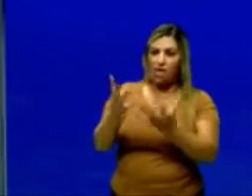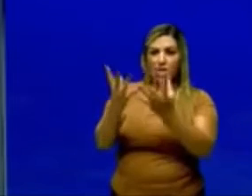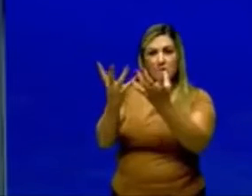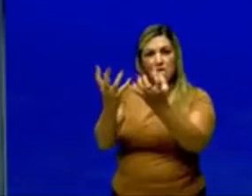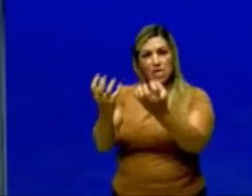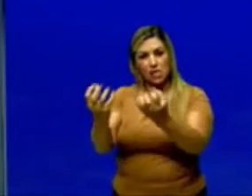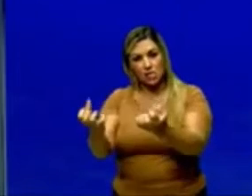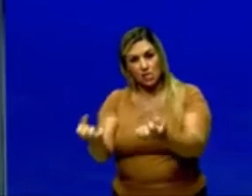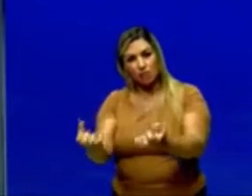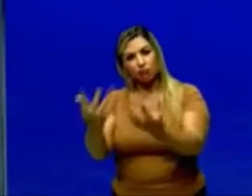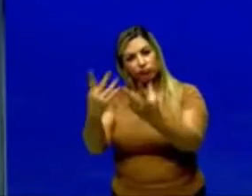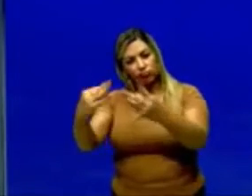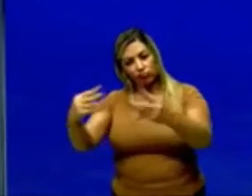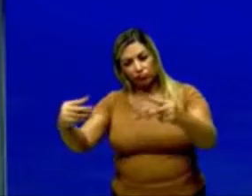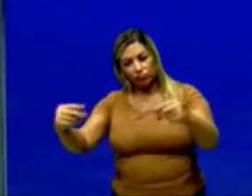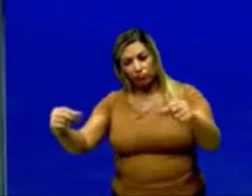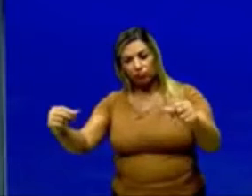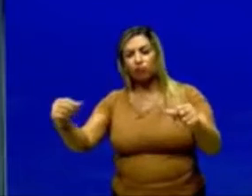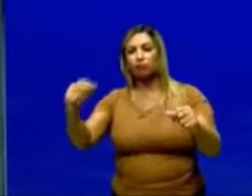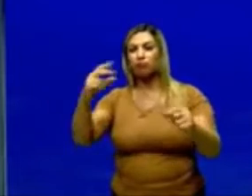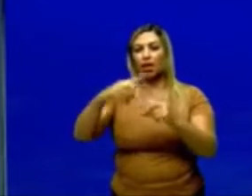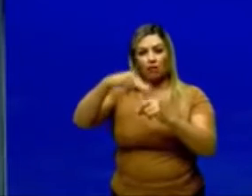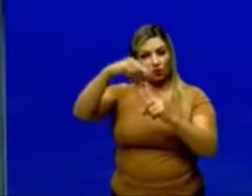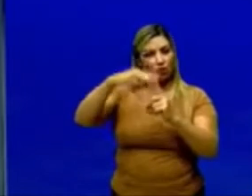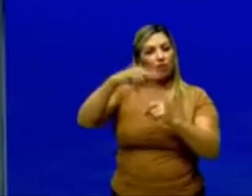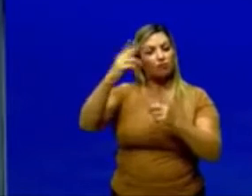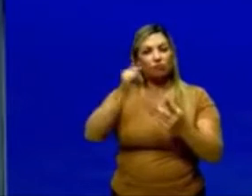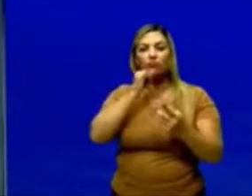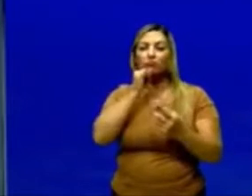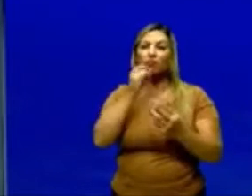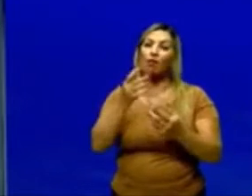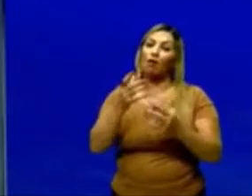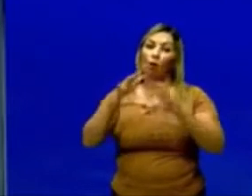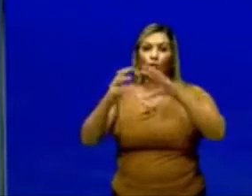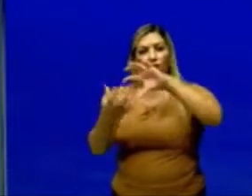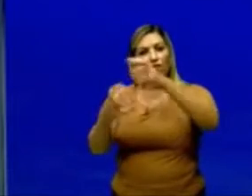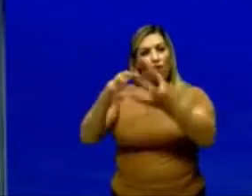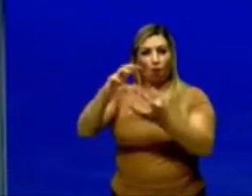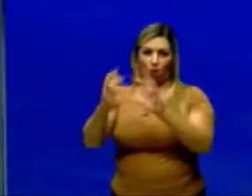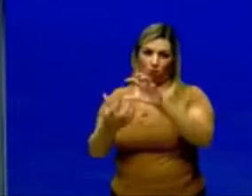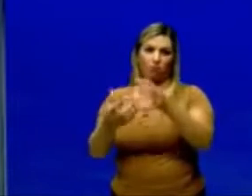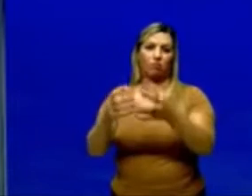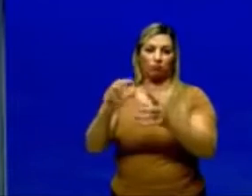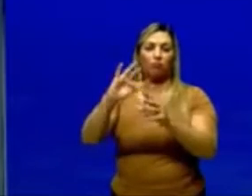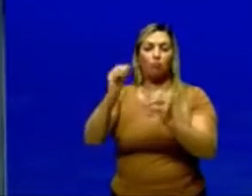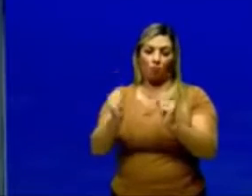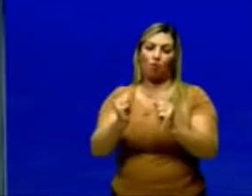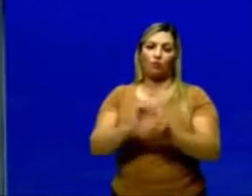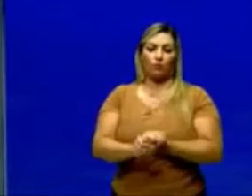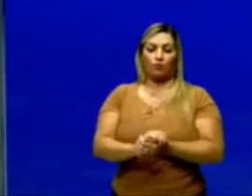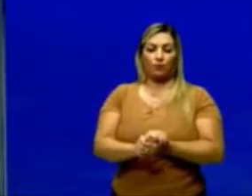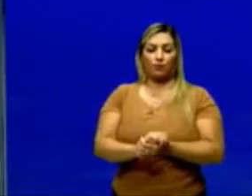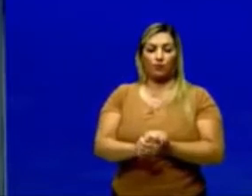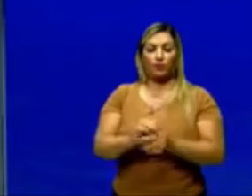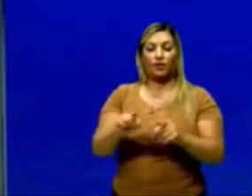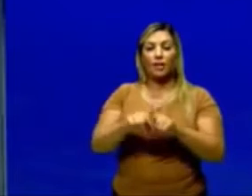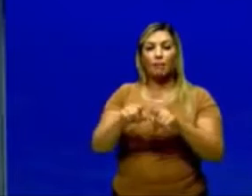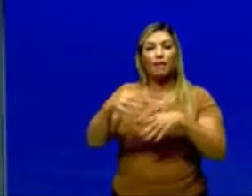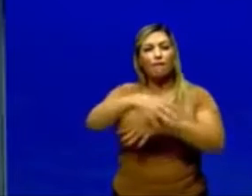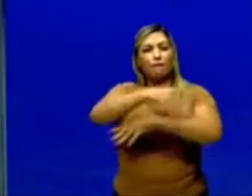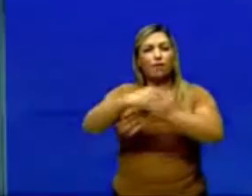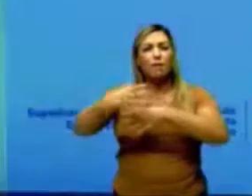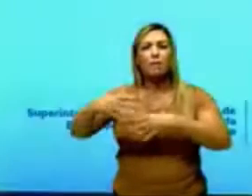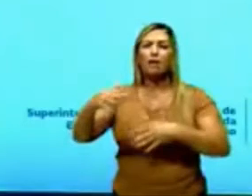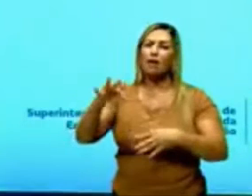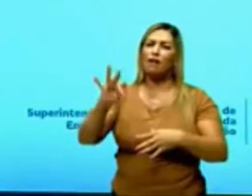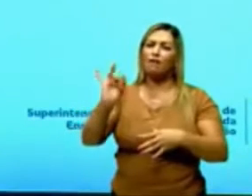derreter. Eu posso dar, por exemplo, uma outra forma, né, para essa garrafa. Nós temos as fibras, né, então, as fibras,